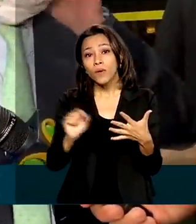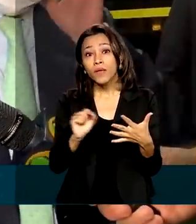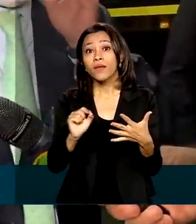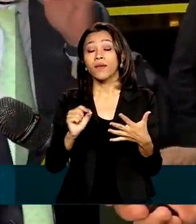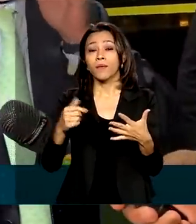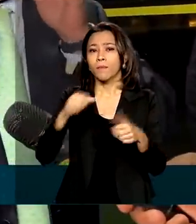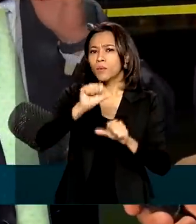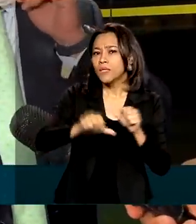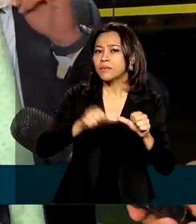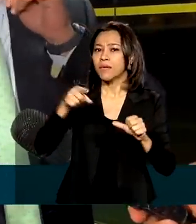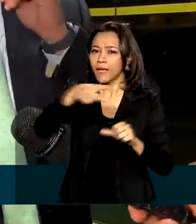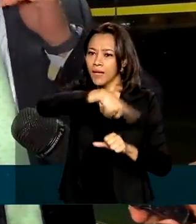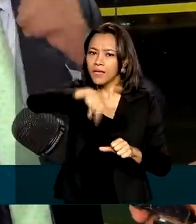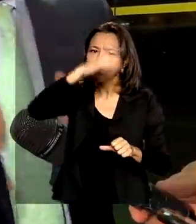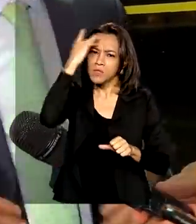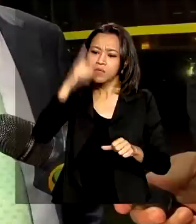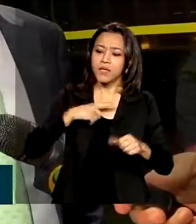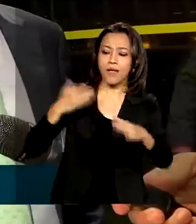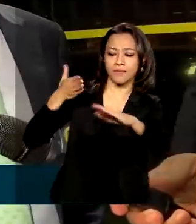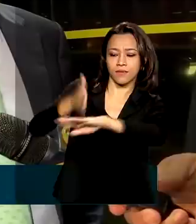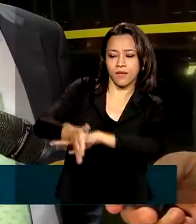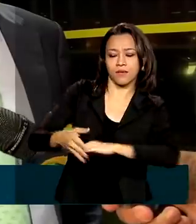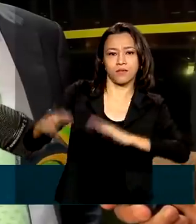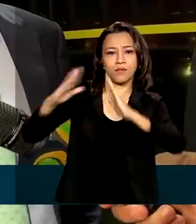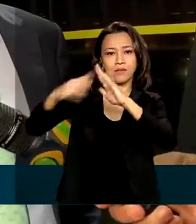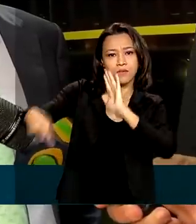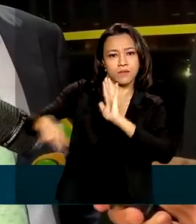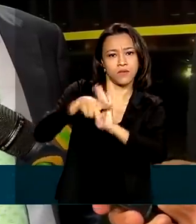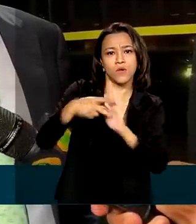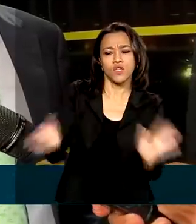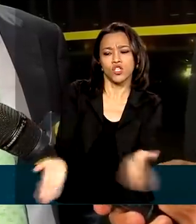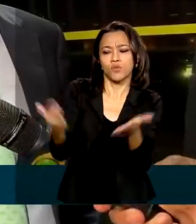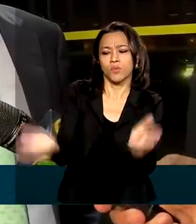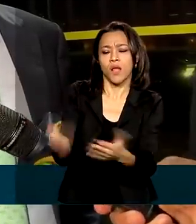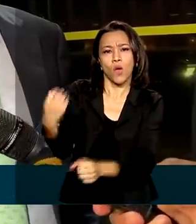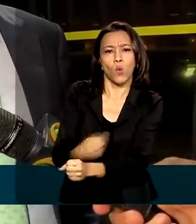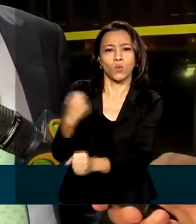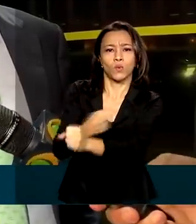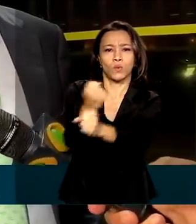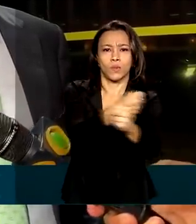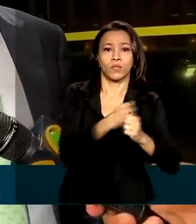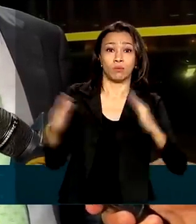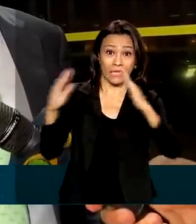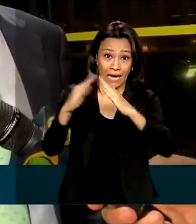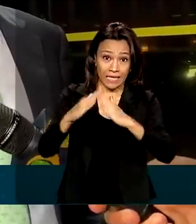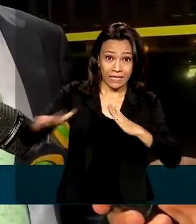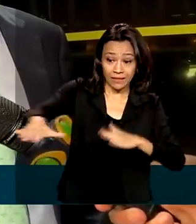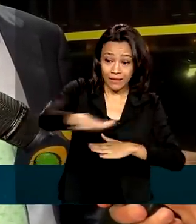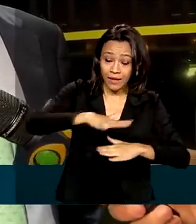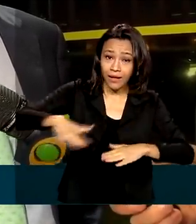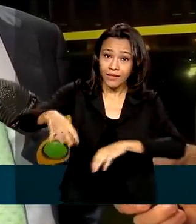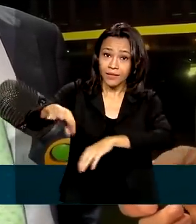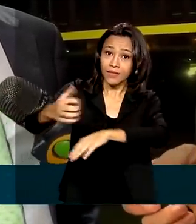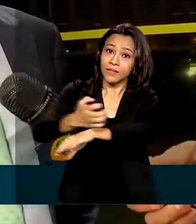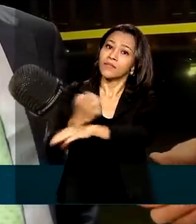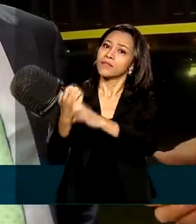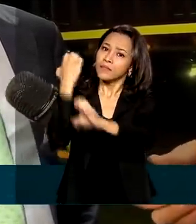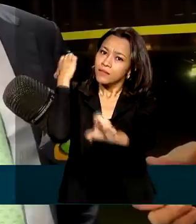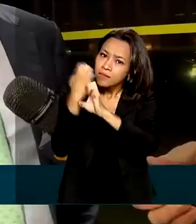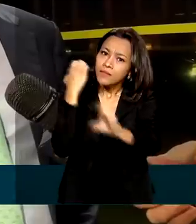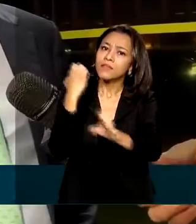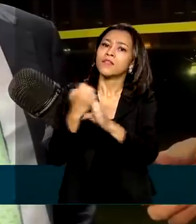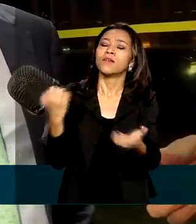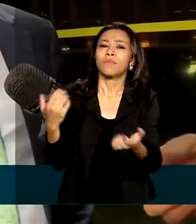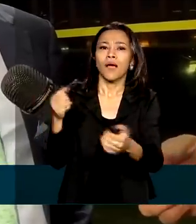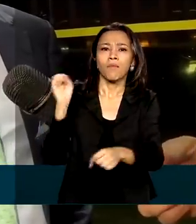população ao financiamento habitacional. É um estímulo à construção civil que gera emprego, que gera renda e, ao mesmo tempo, combate o